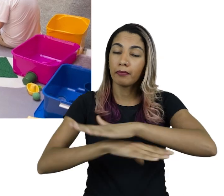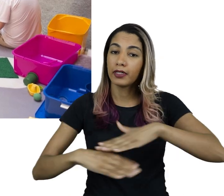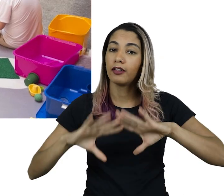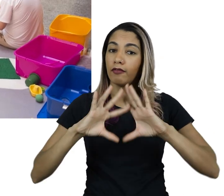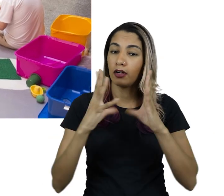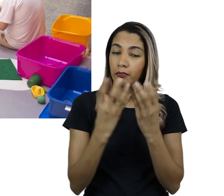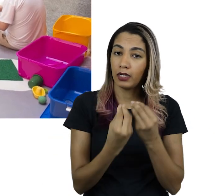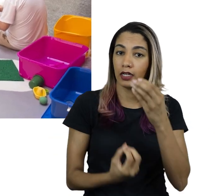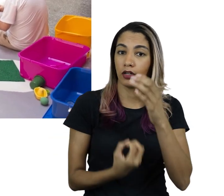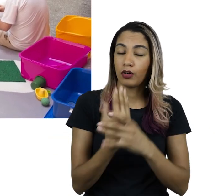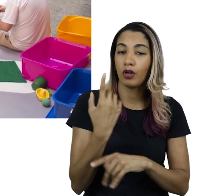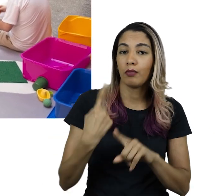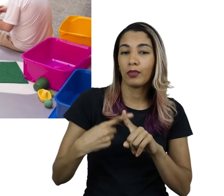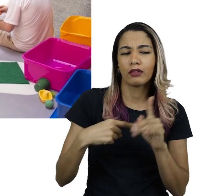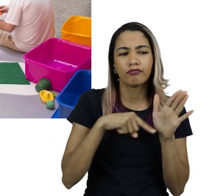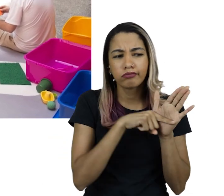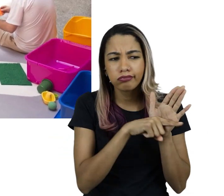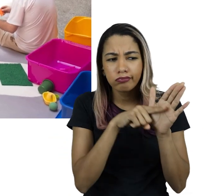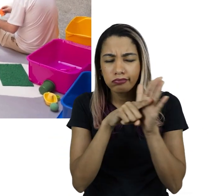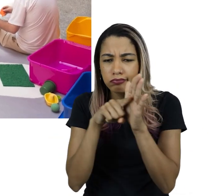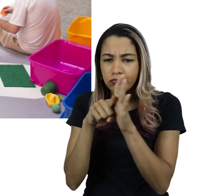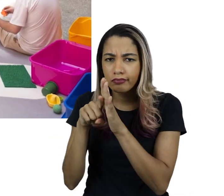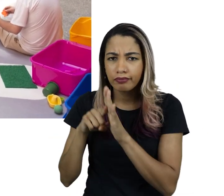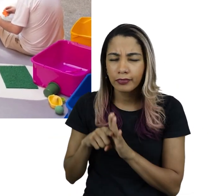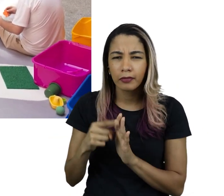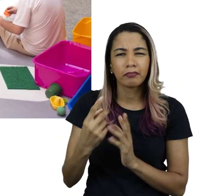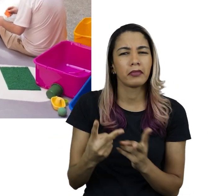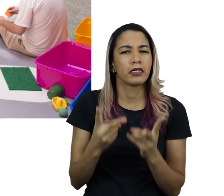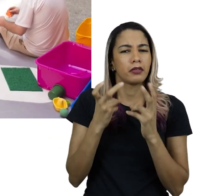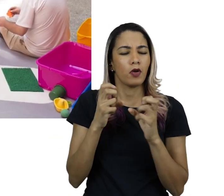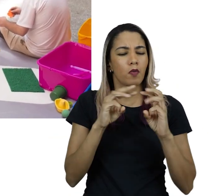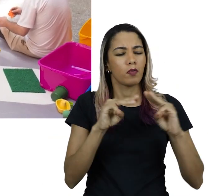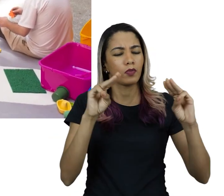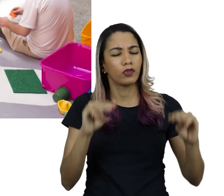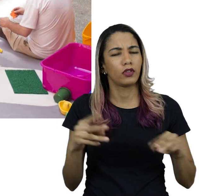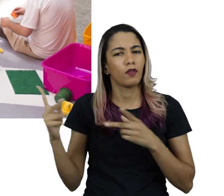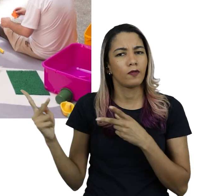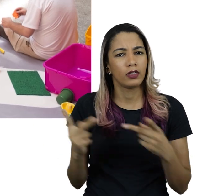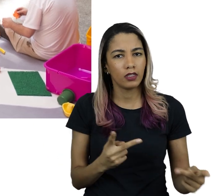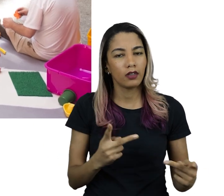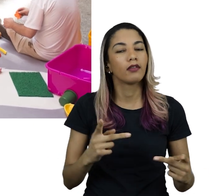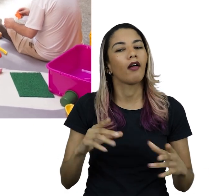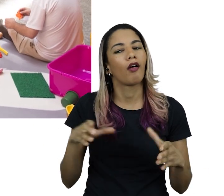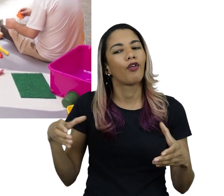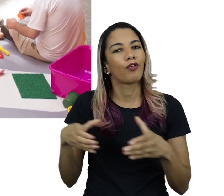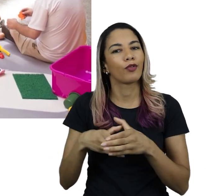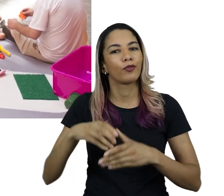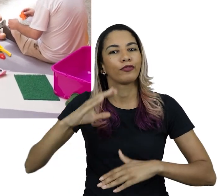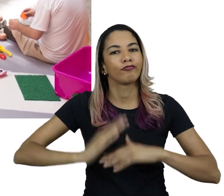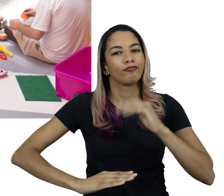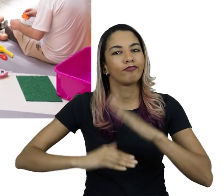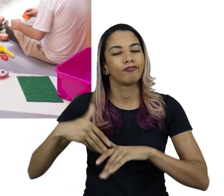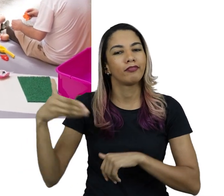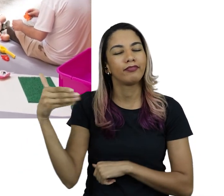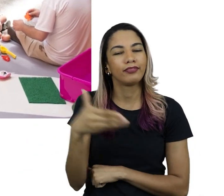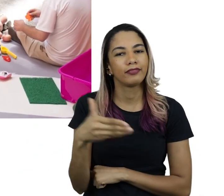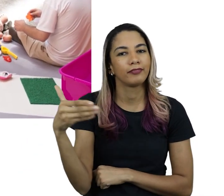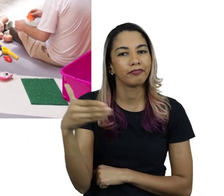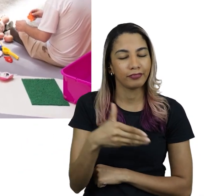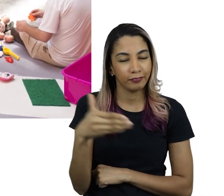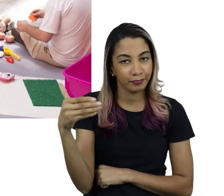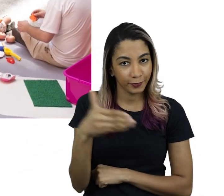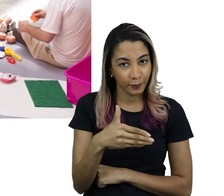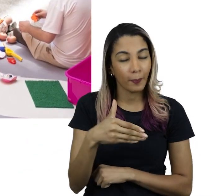surgiu a partir de pesquisas museológicas que demonstram que a visitação aos museus é uma prática coletiva,